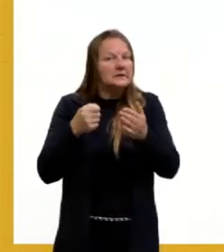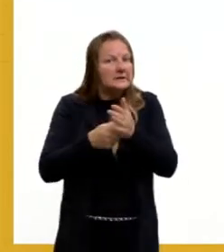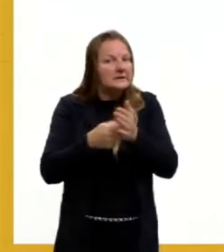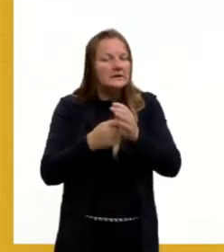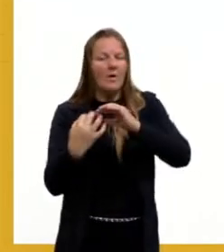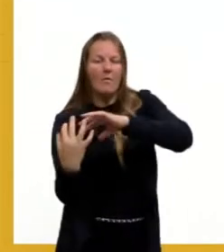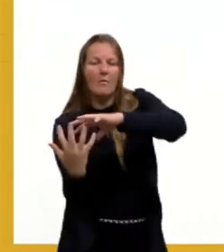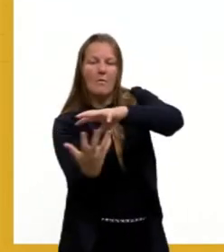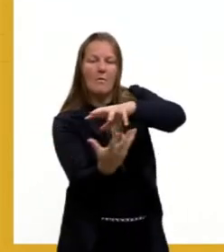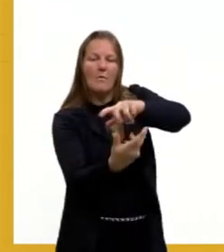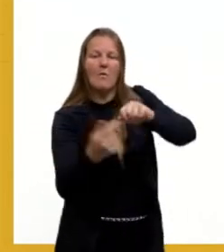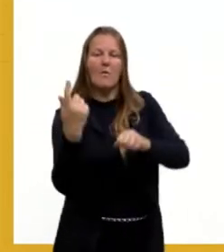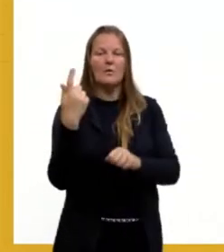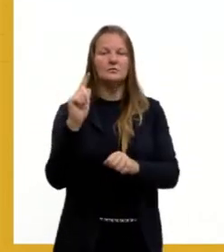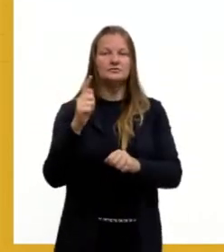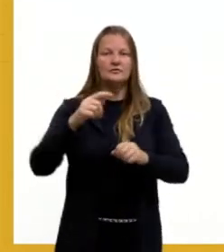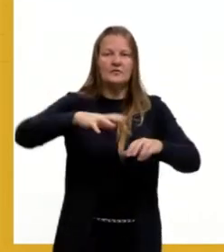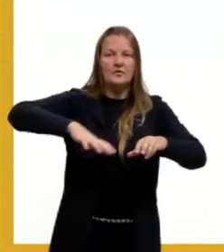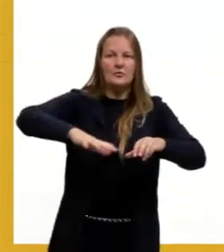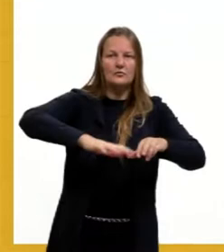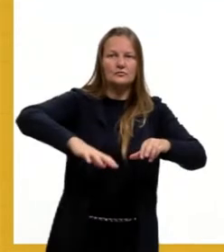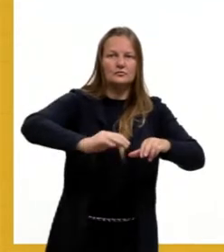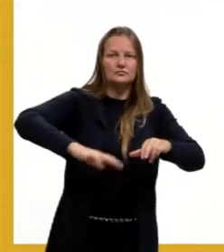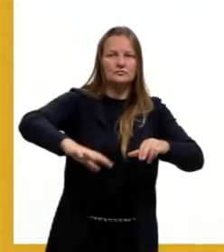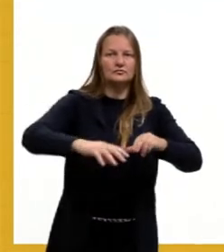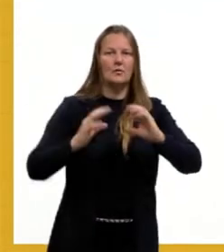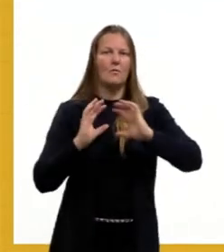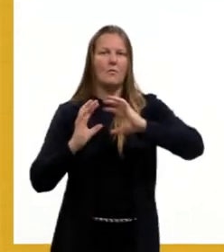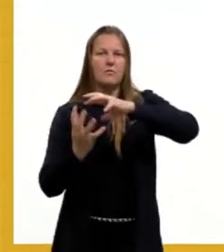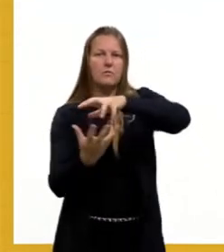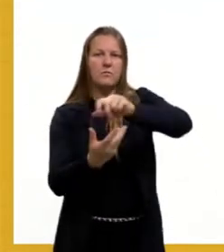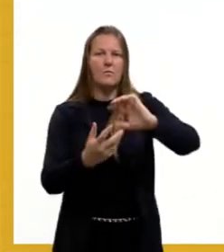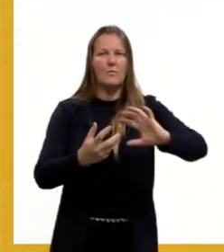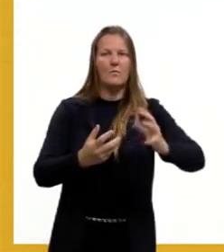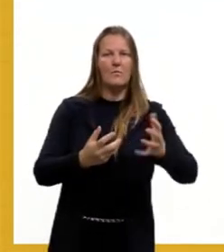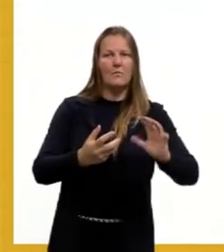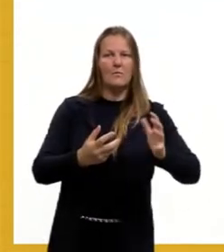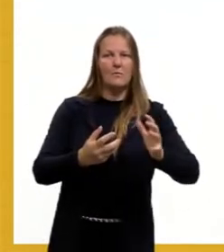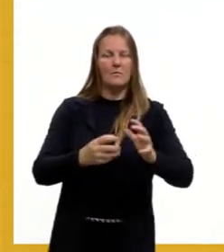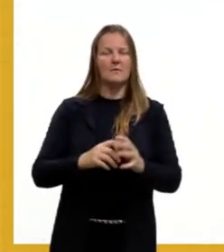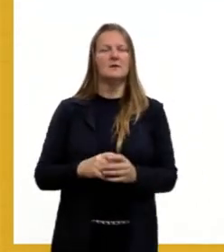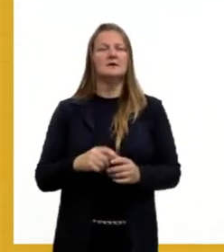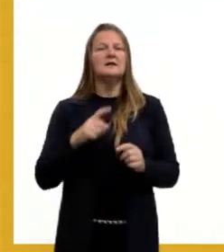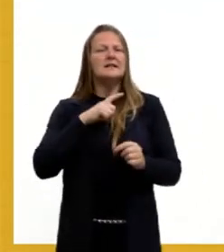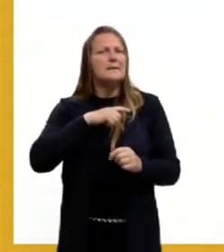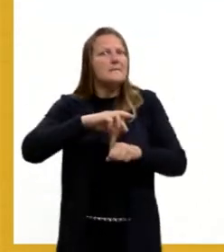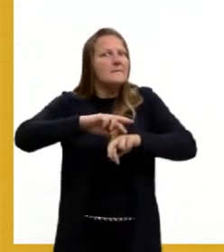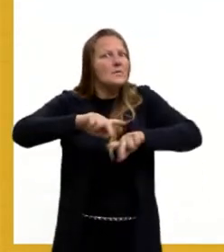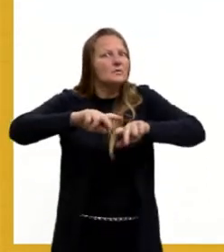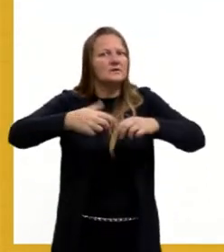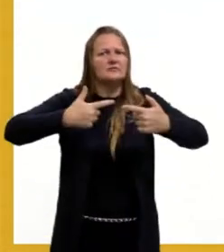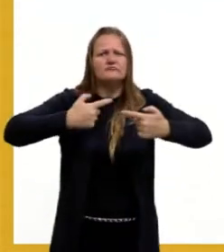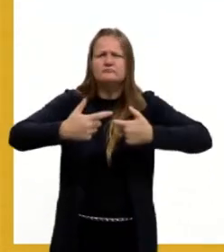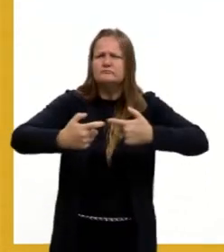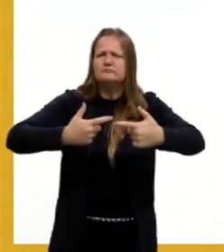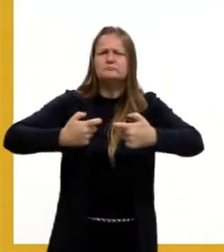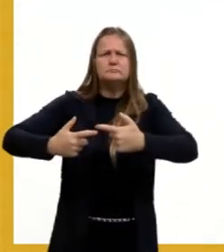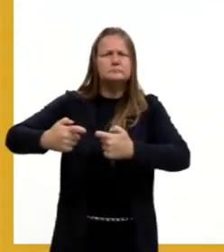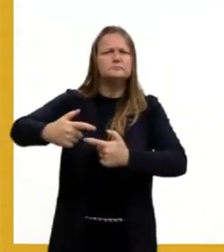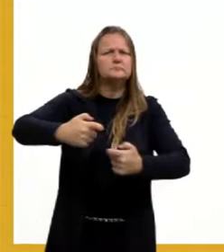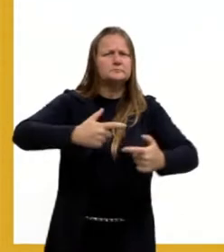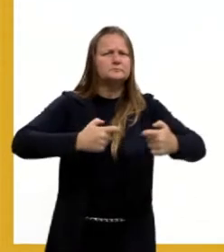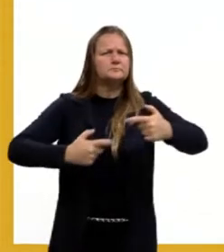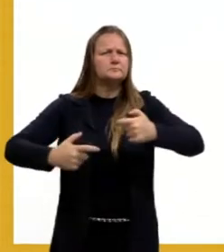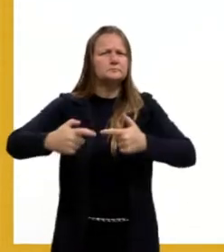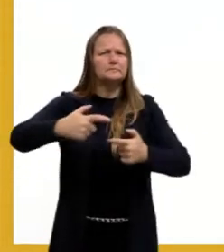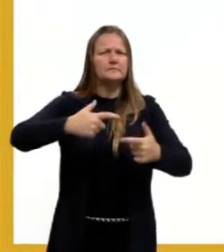local, dessa região, que é o Oriente Médio. Então, hoje, nós temos várias guerras, né, e cada um deles, cada um desses